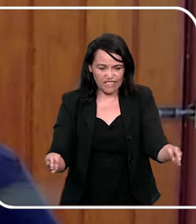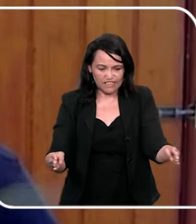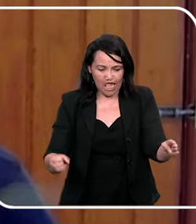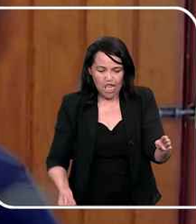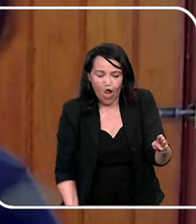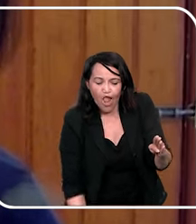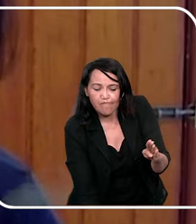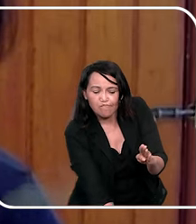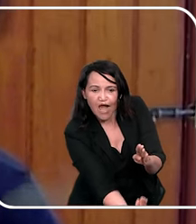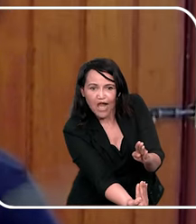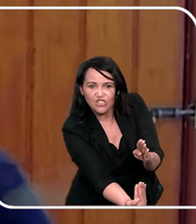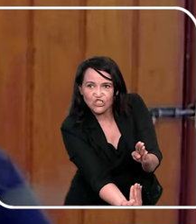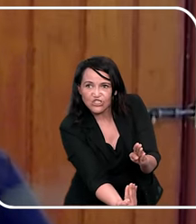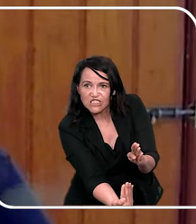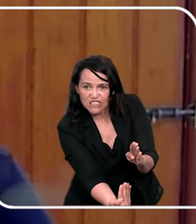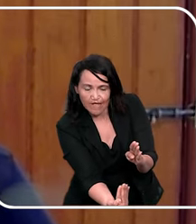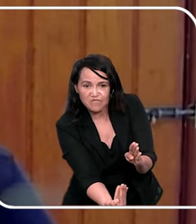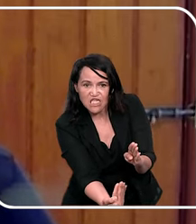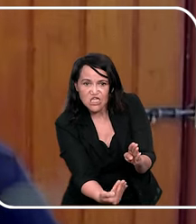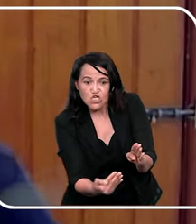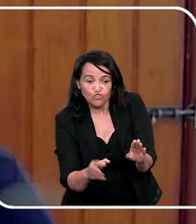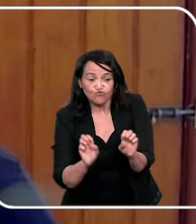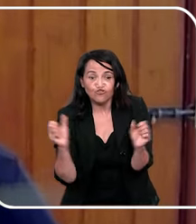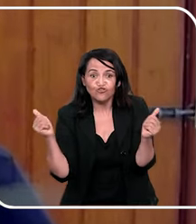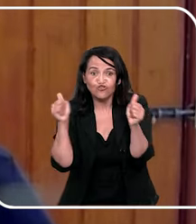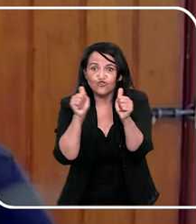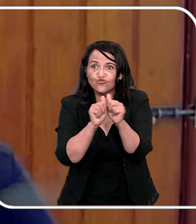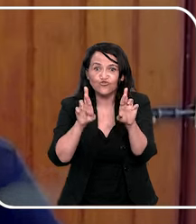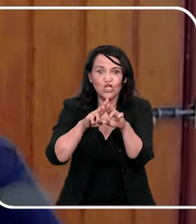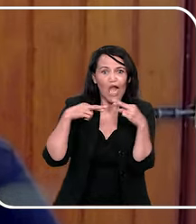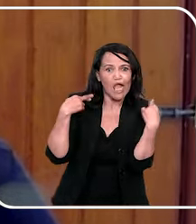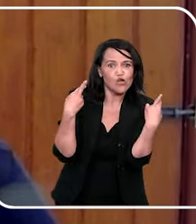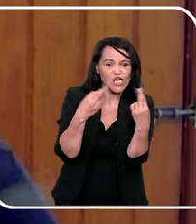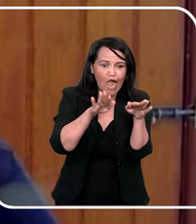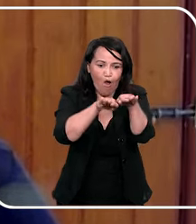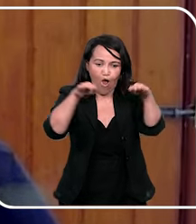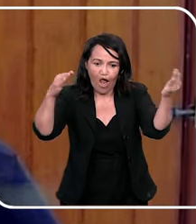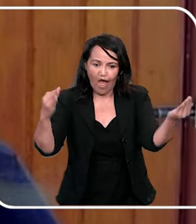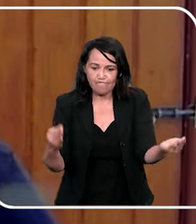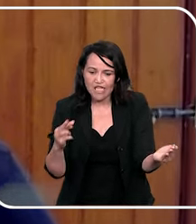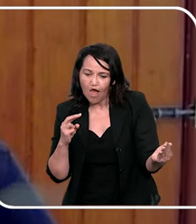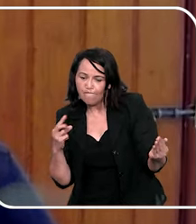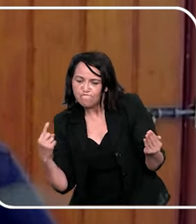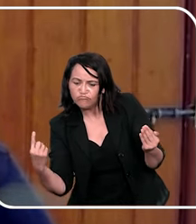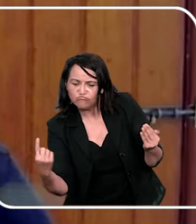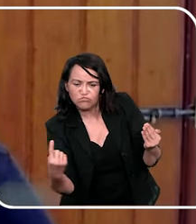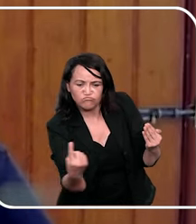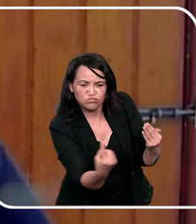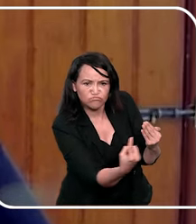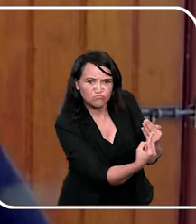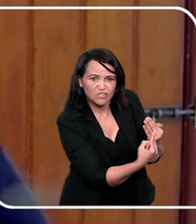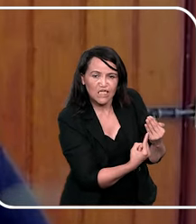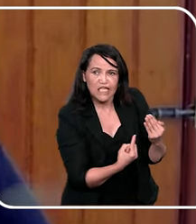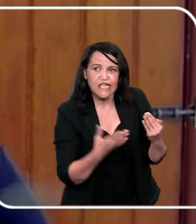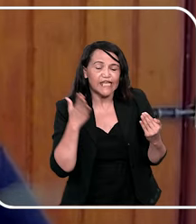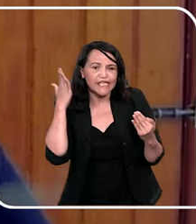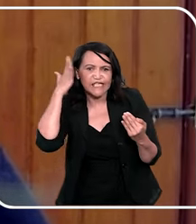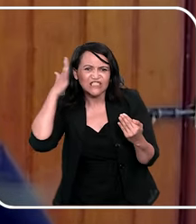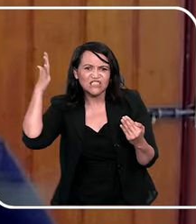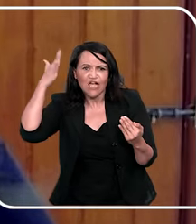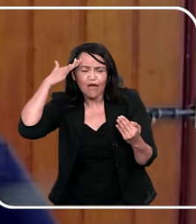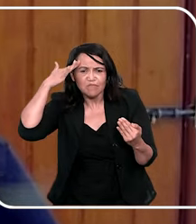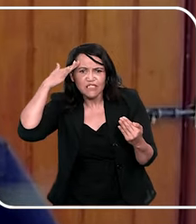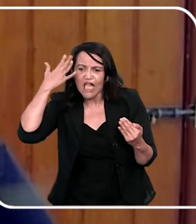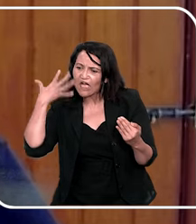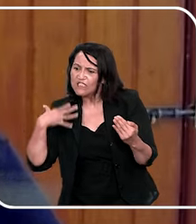de jantar com todo mundo junto, eles são muito ousados porque eles conhecem os mecanismos de ação e reação da mente de uma criança